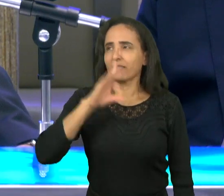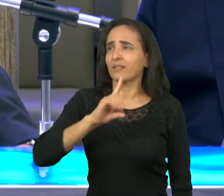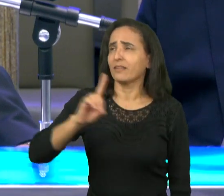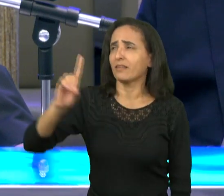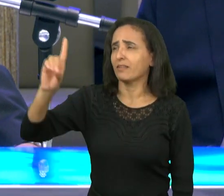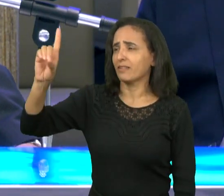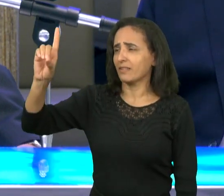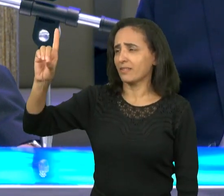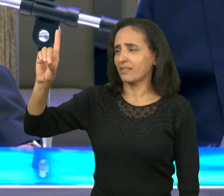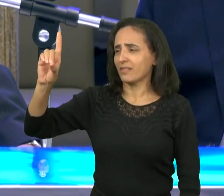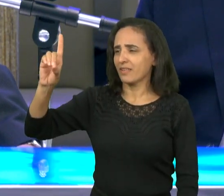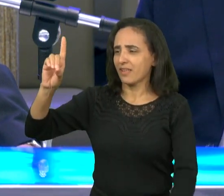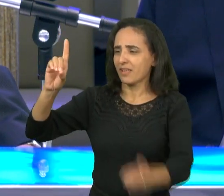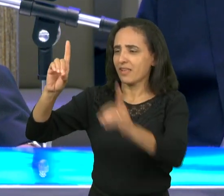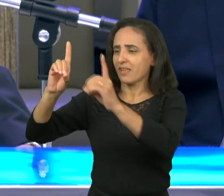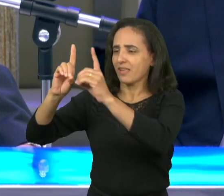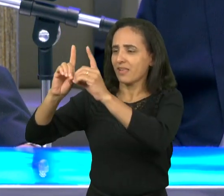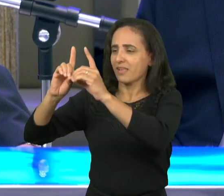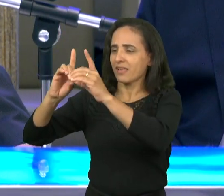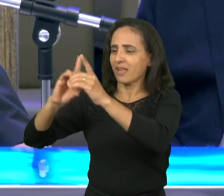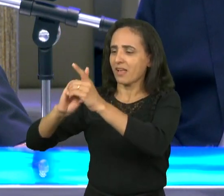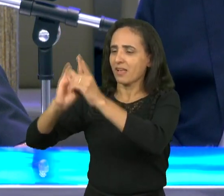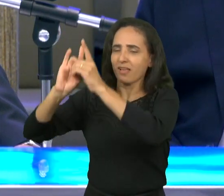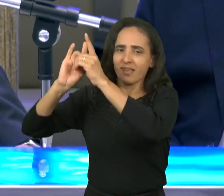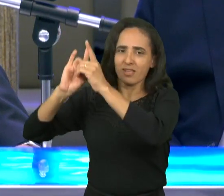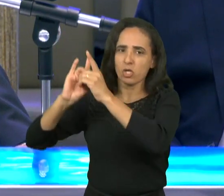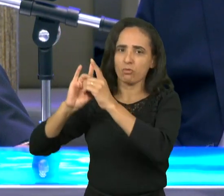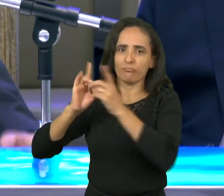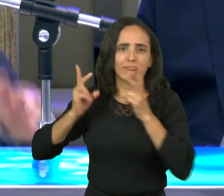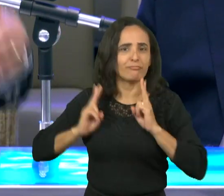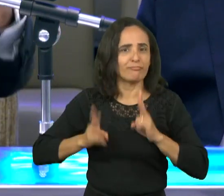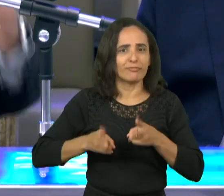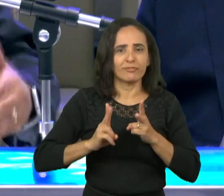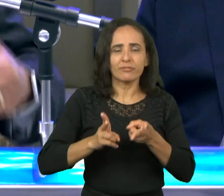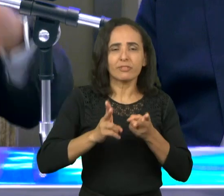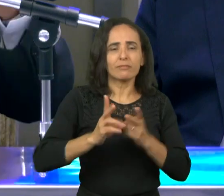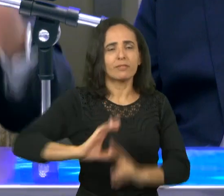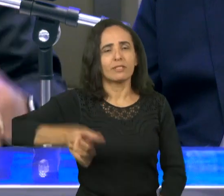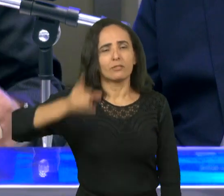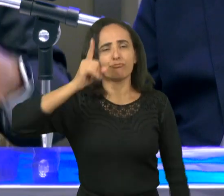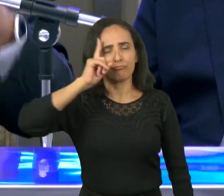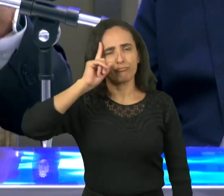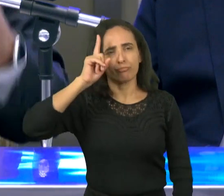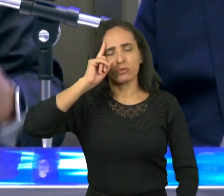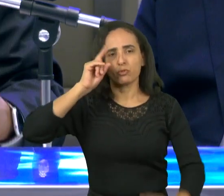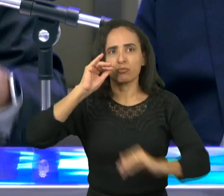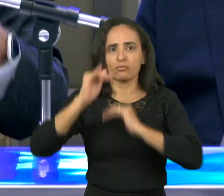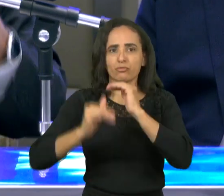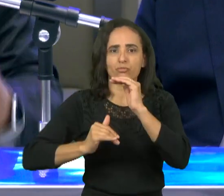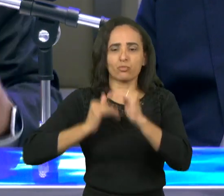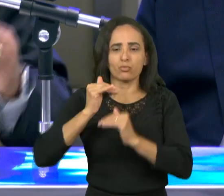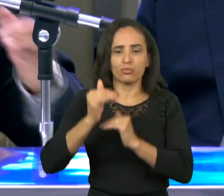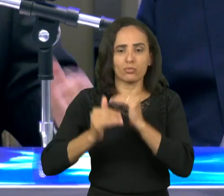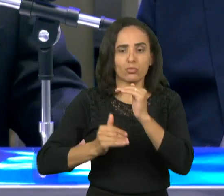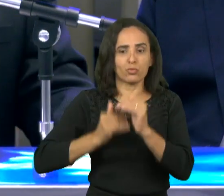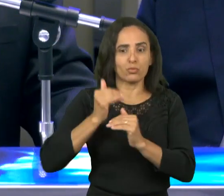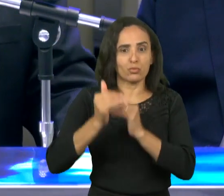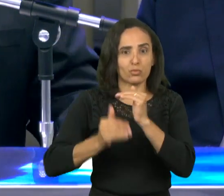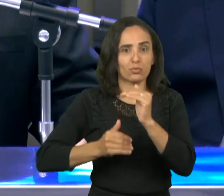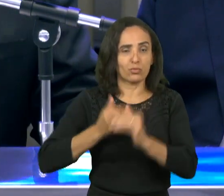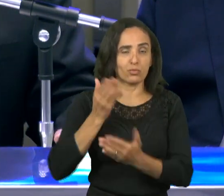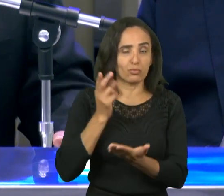amém meus irmãos viver em comunhão com Deus andar todos os dias em comunhão com Deus